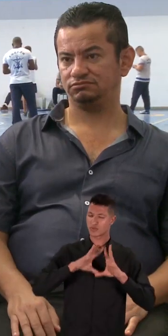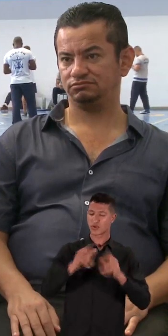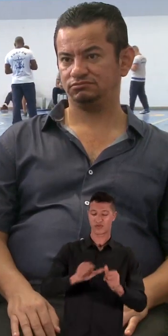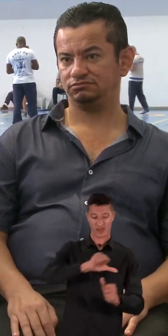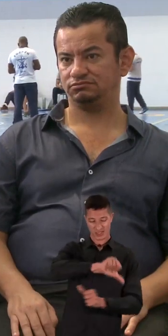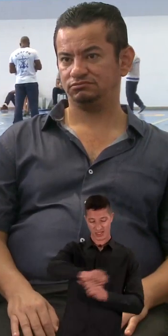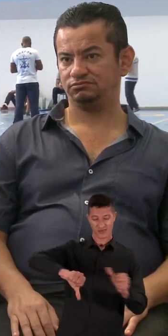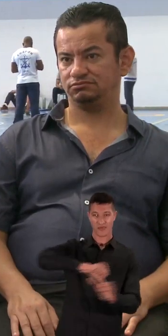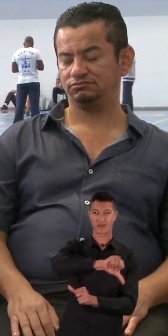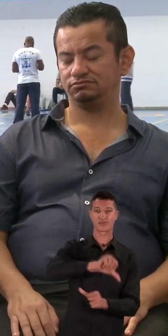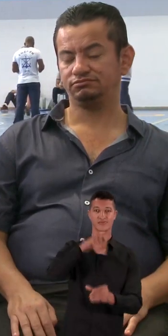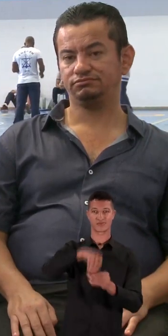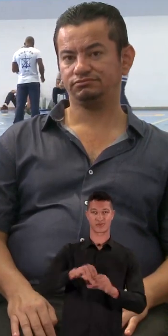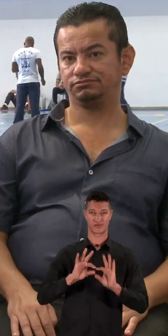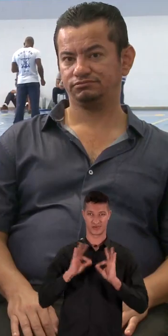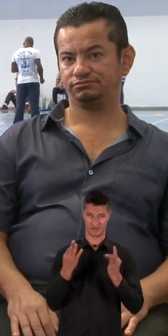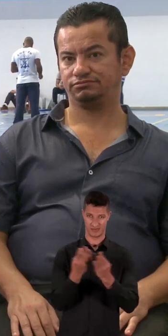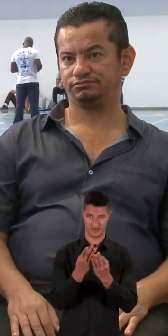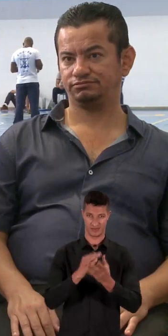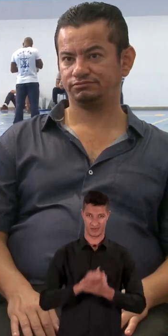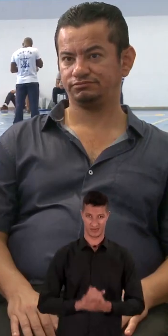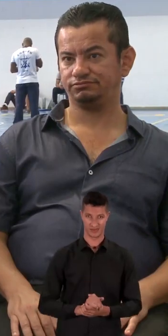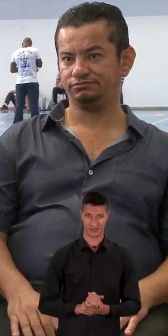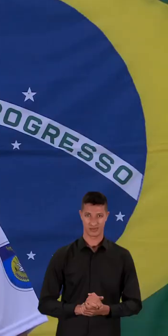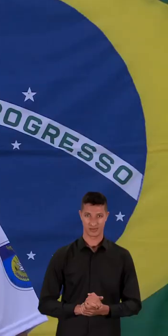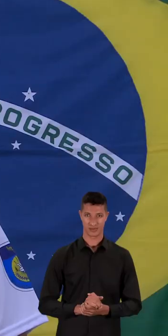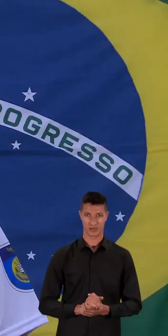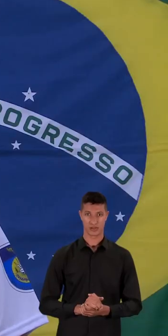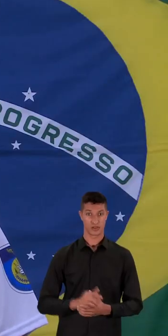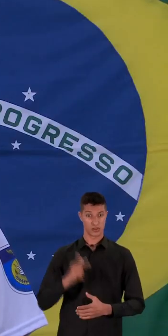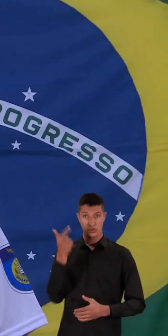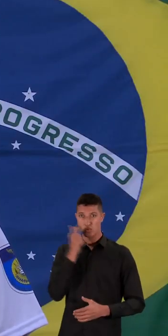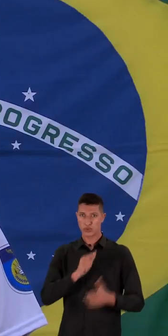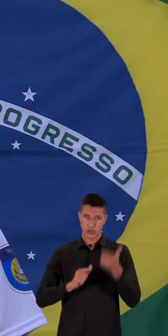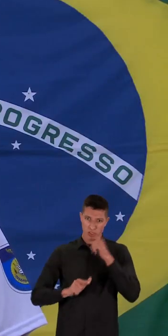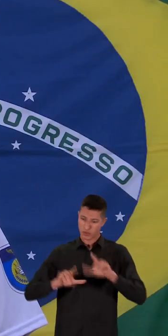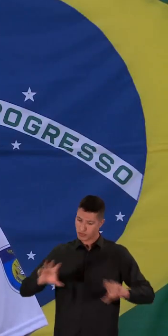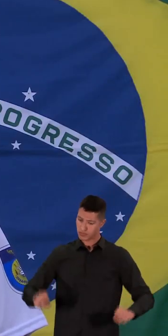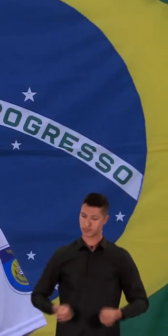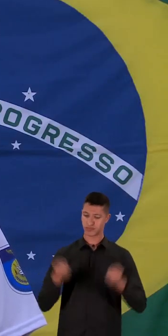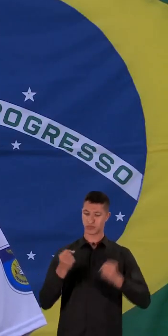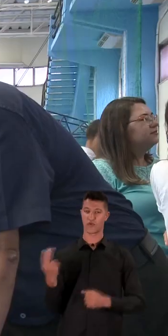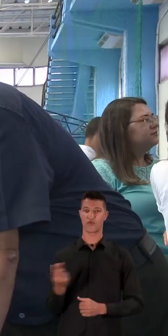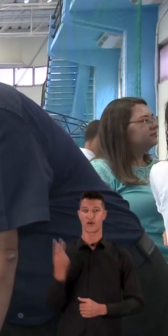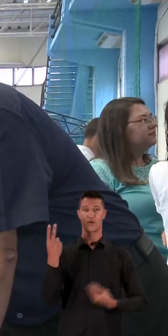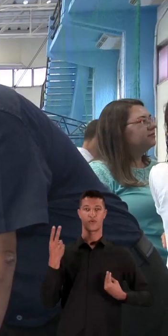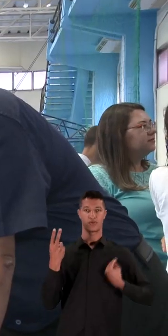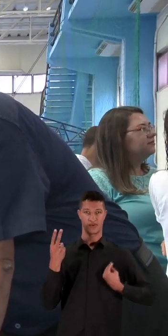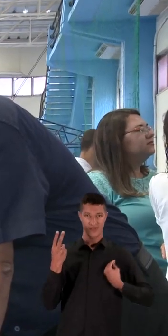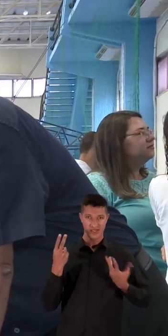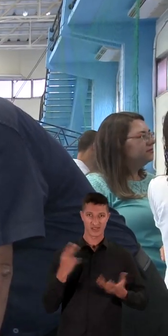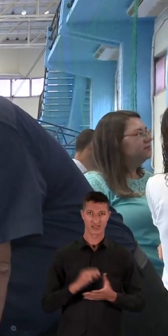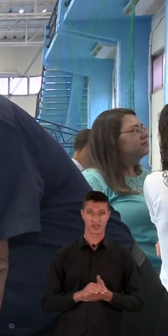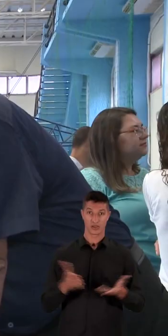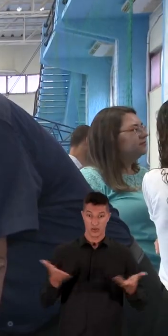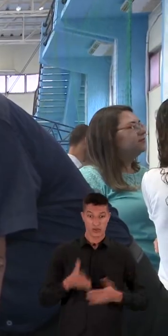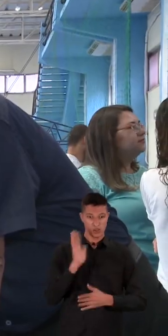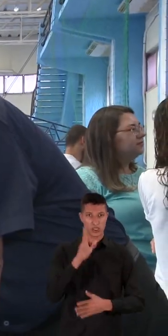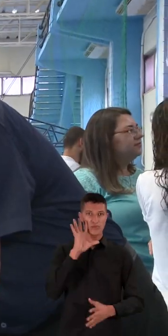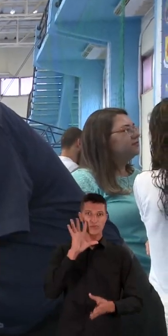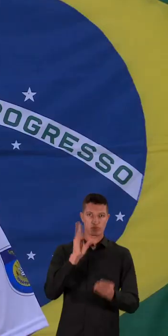família toda. Então foi uma transformação na família. Nós conseguimos resgatar o valor da vida. Hoje ele já